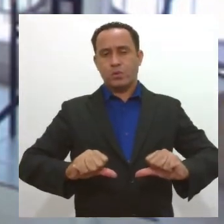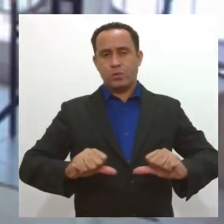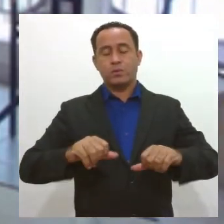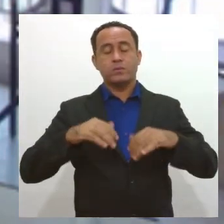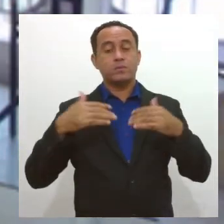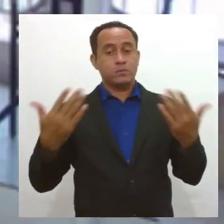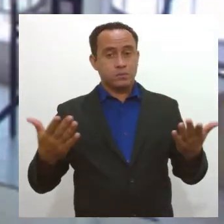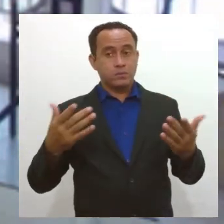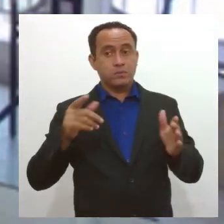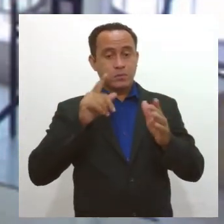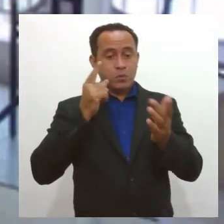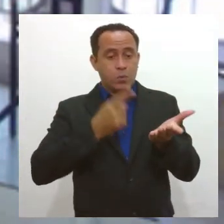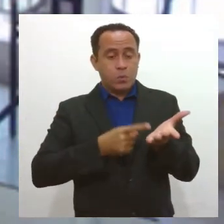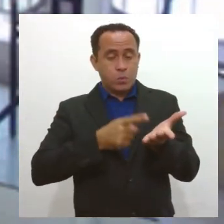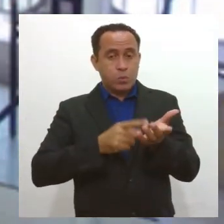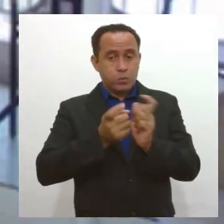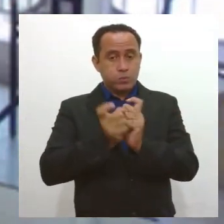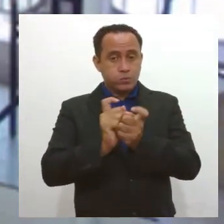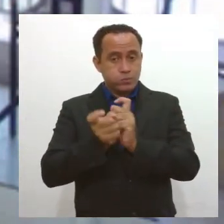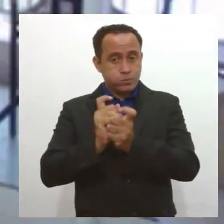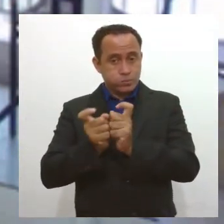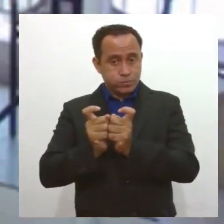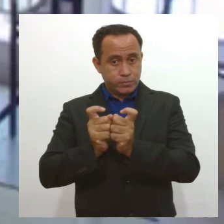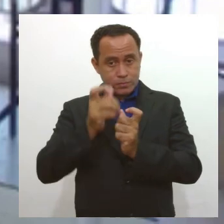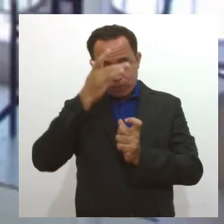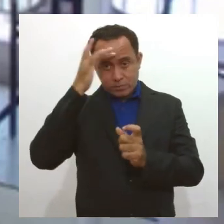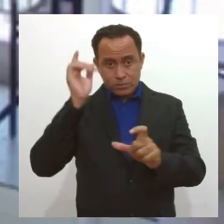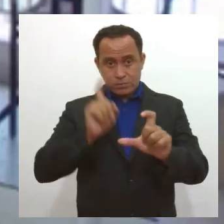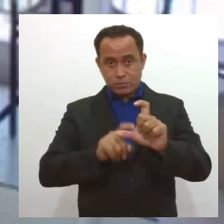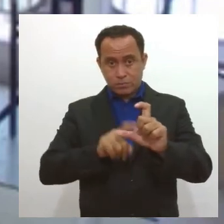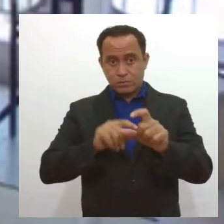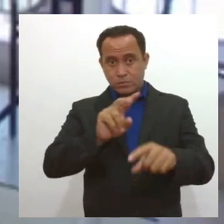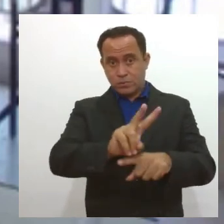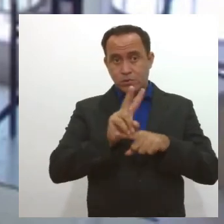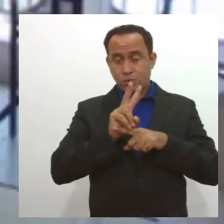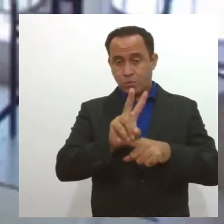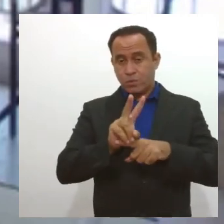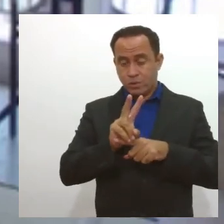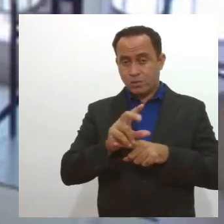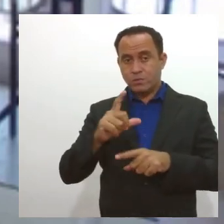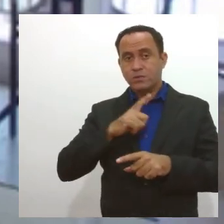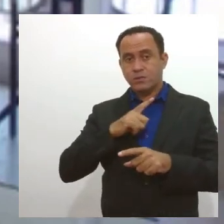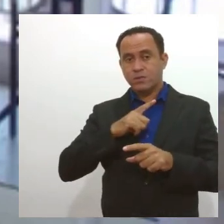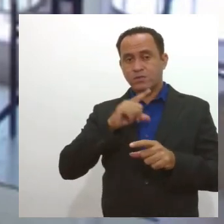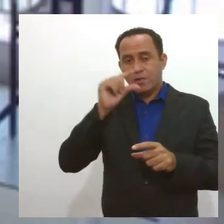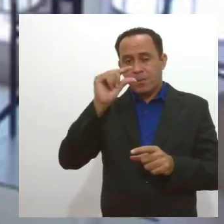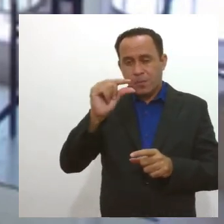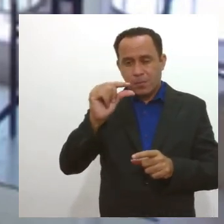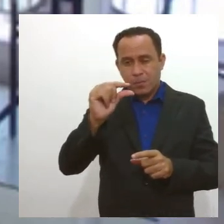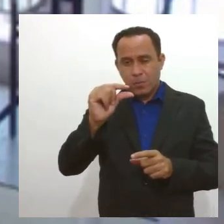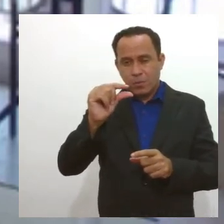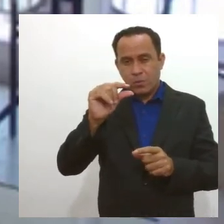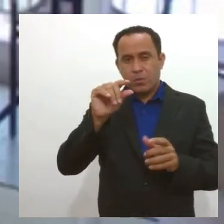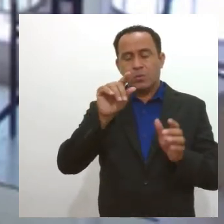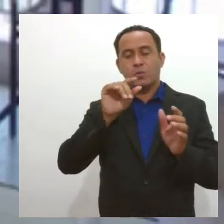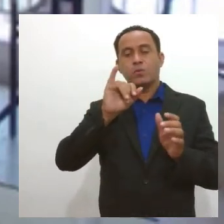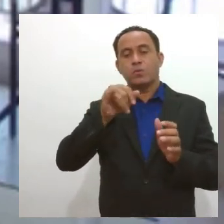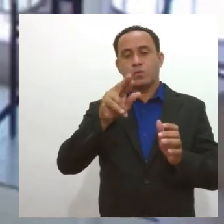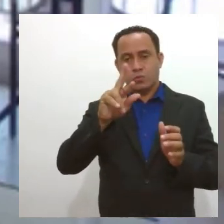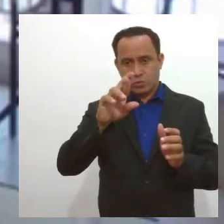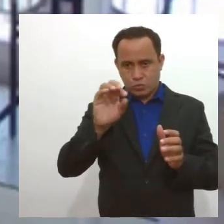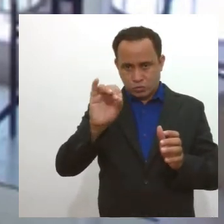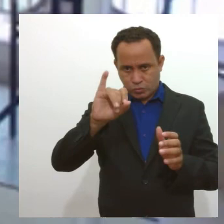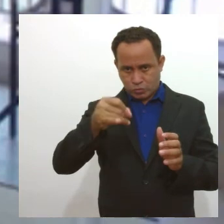busque negociar com os credores que você já tem e o empréstimo, se tiver uma taxa de juros menor do que os juros que você